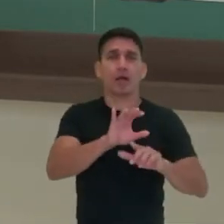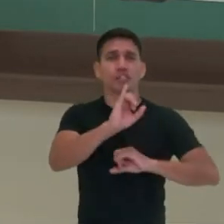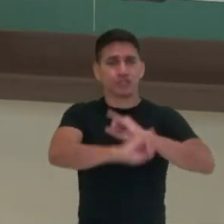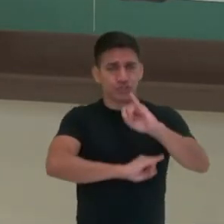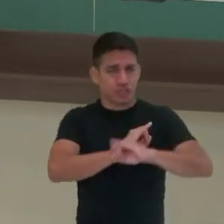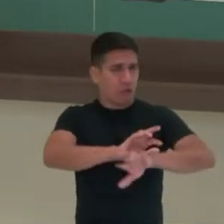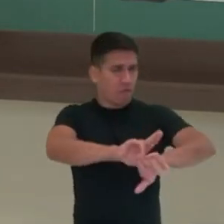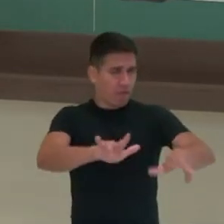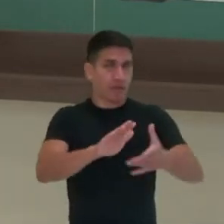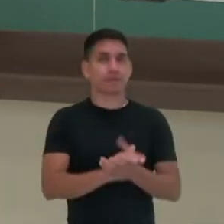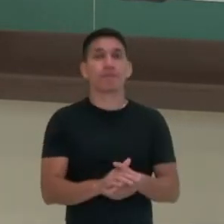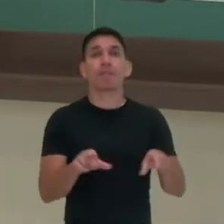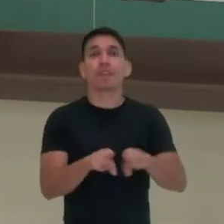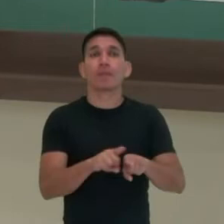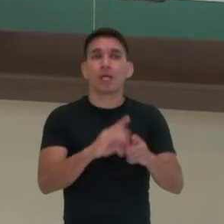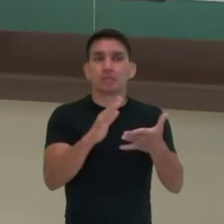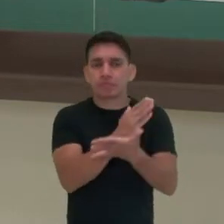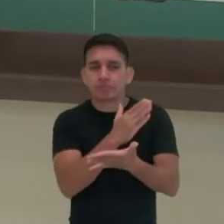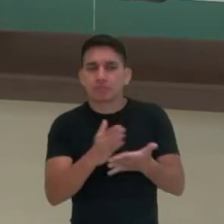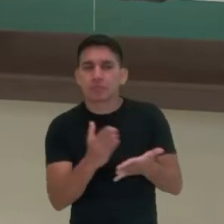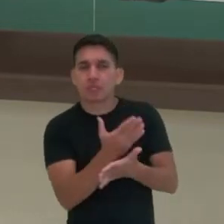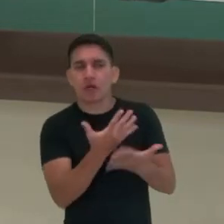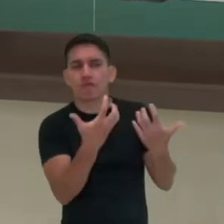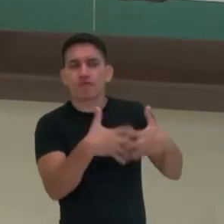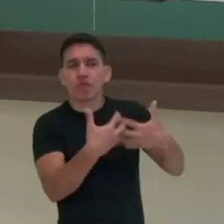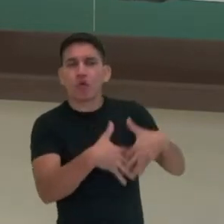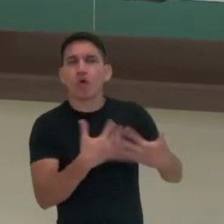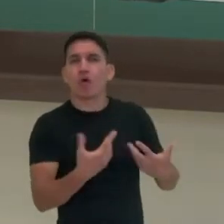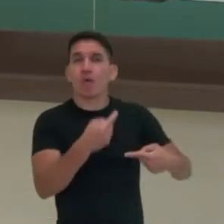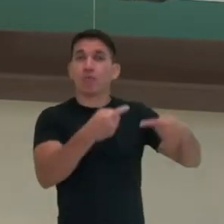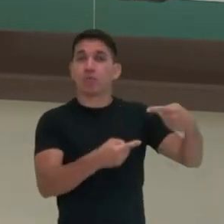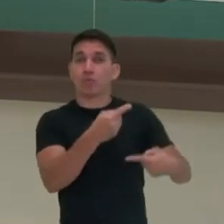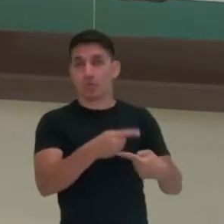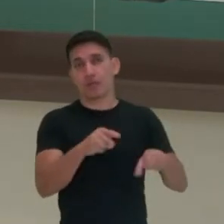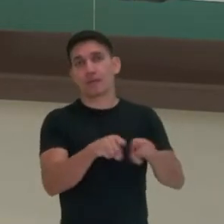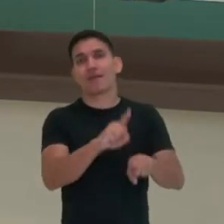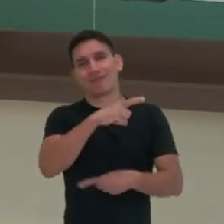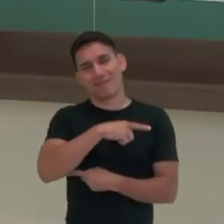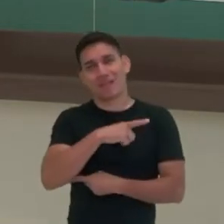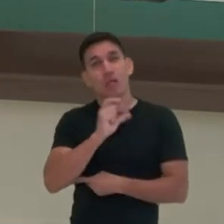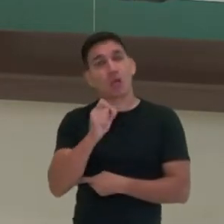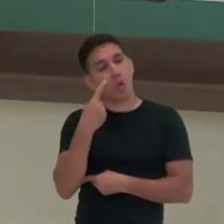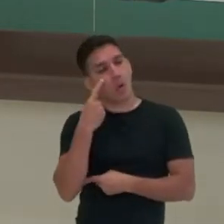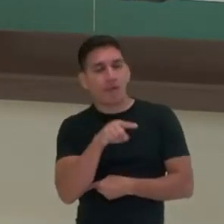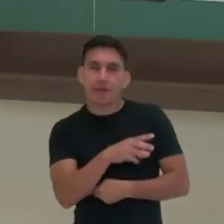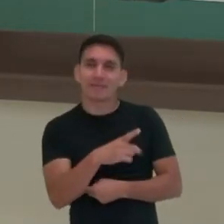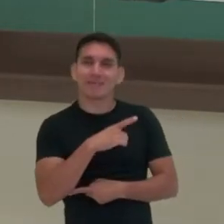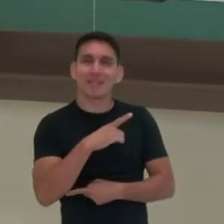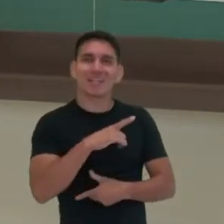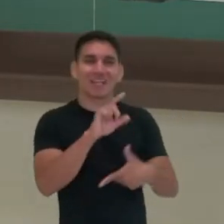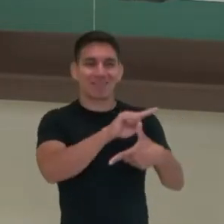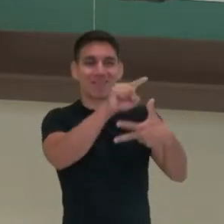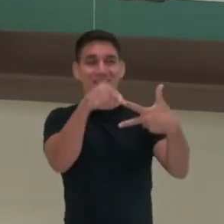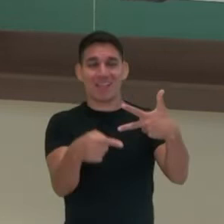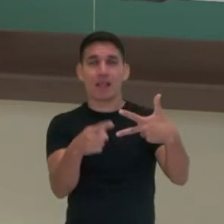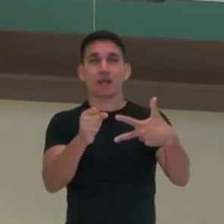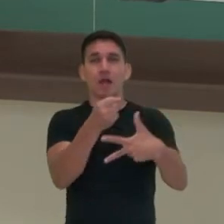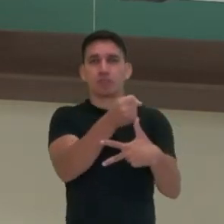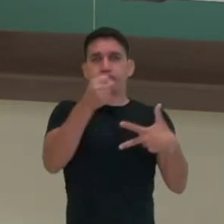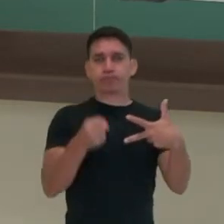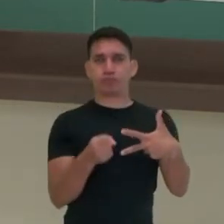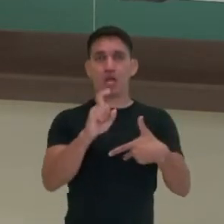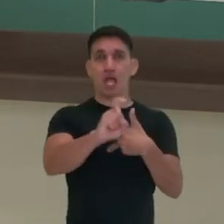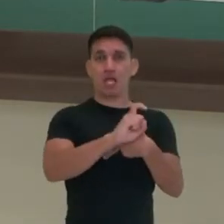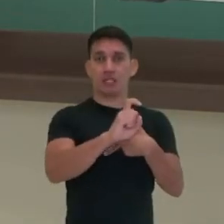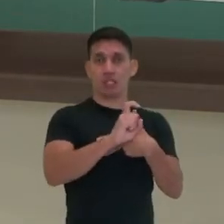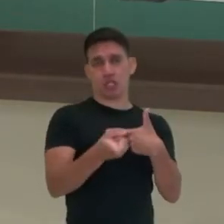etc. A divisão funcional do poder político, essa divisão que nós compreendemos como executivo, legislativo e